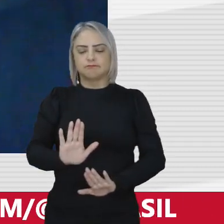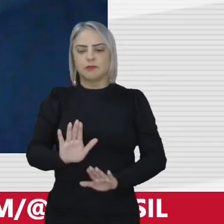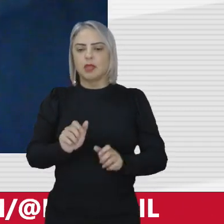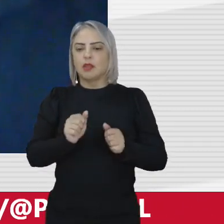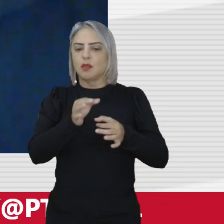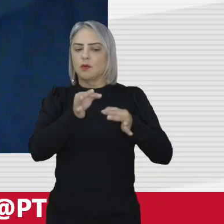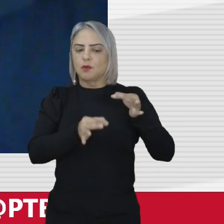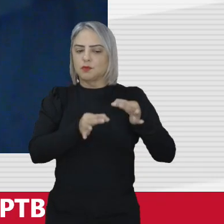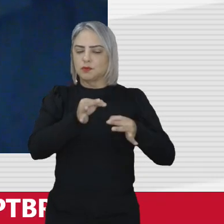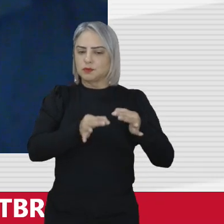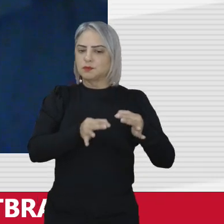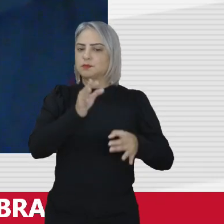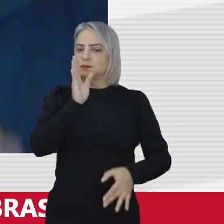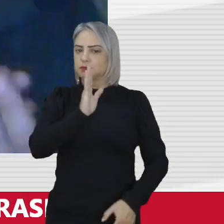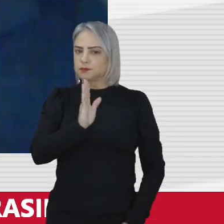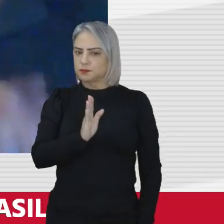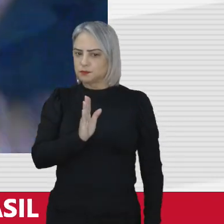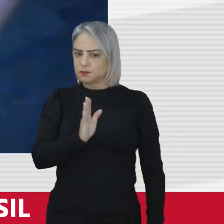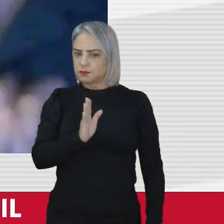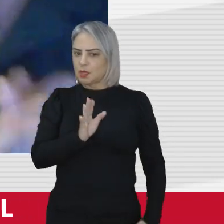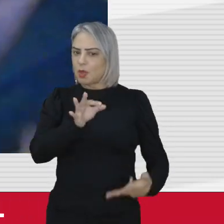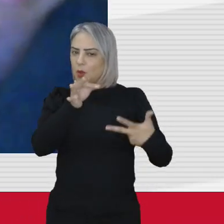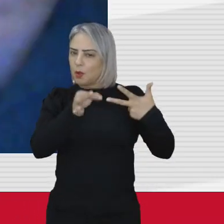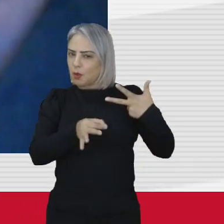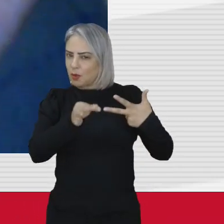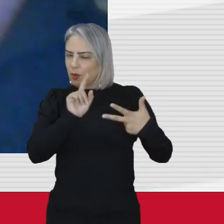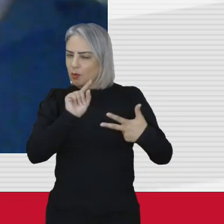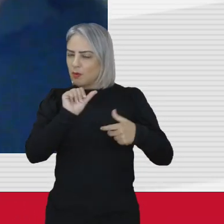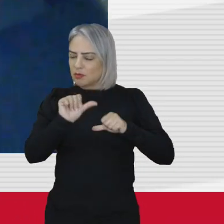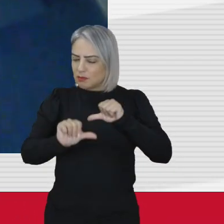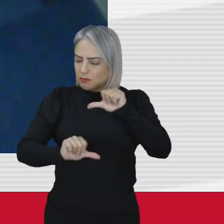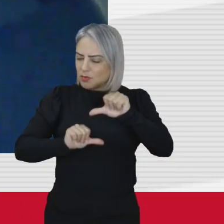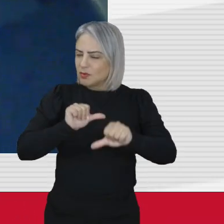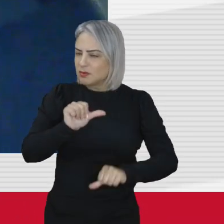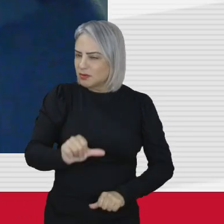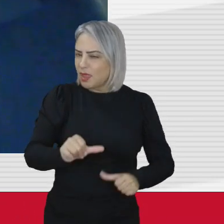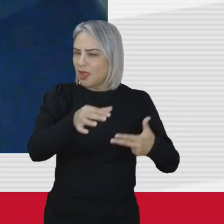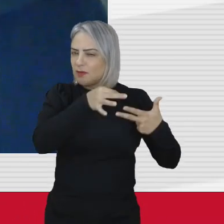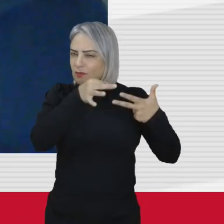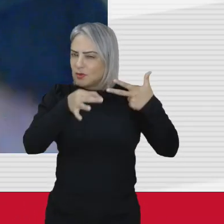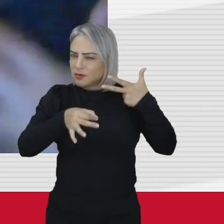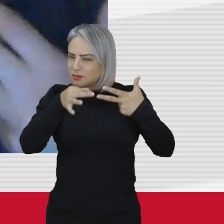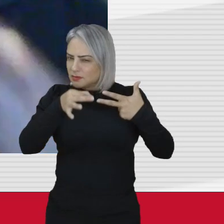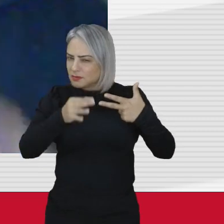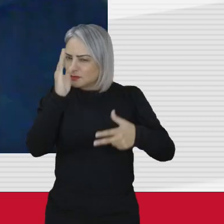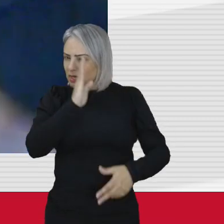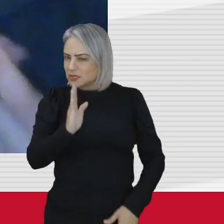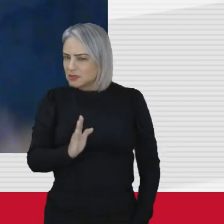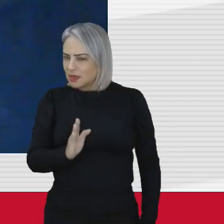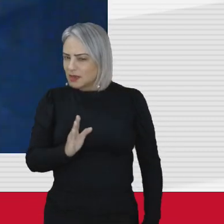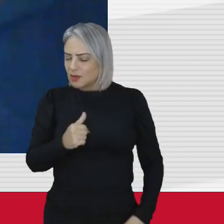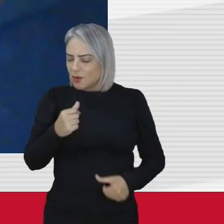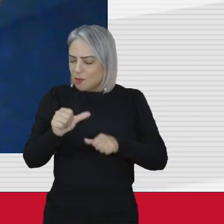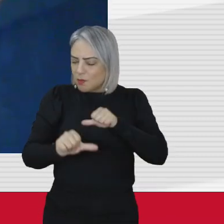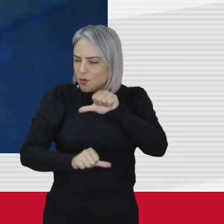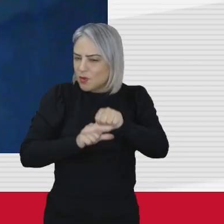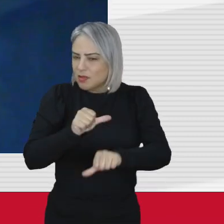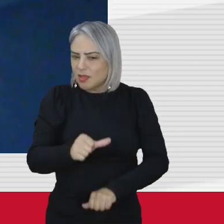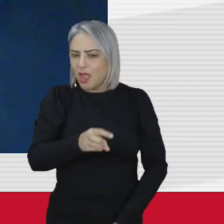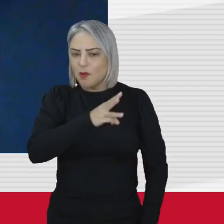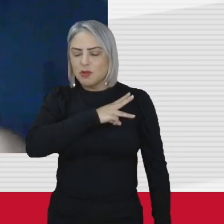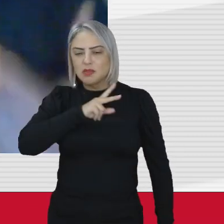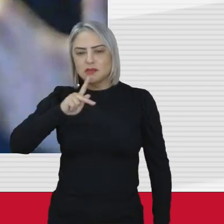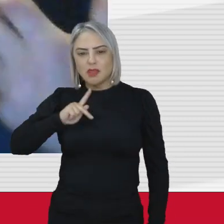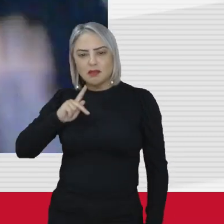judiciário brasileiro como nós temos que mudar o judiciário brasileiro como quando nós temos que mudar o ministério público